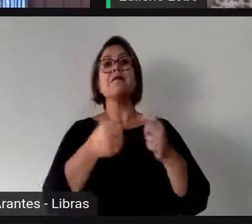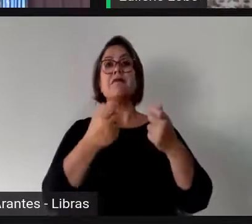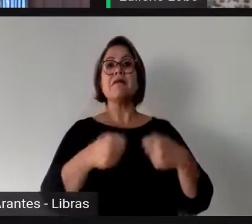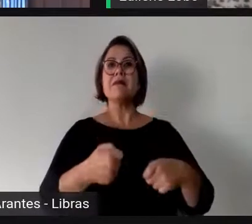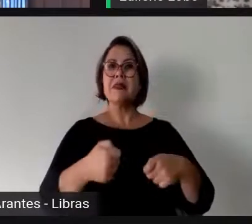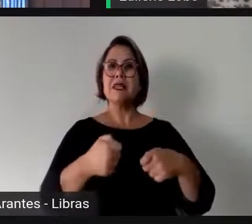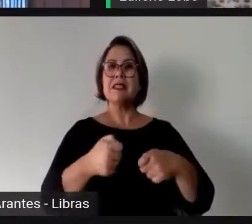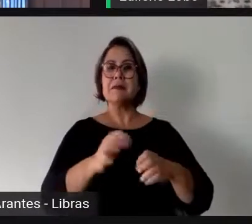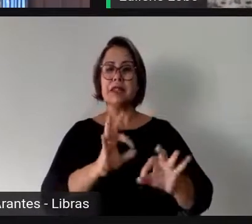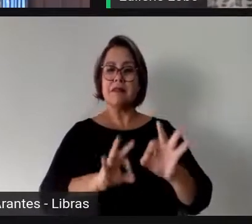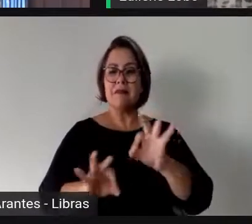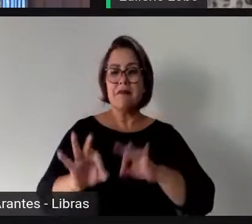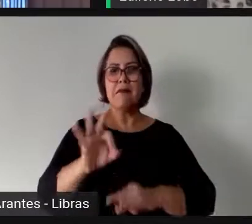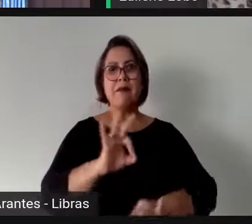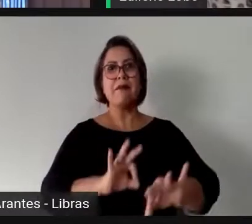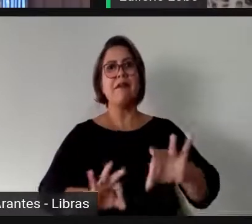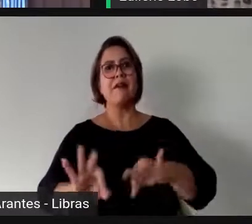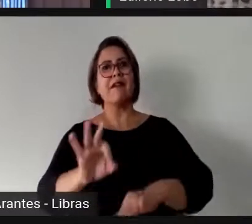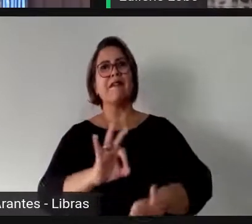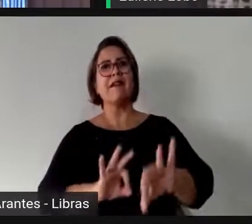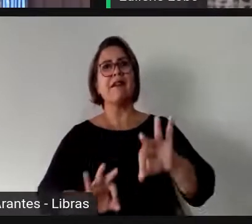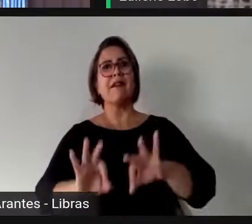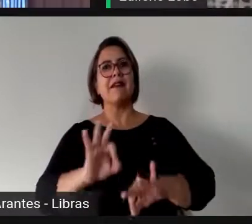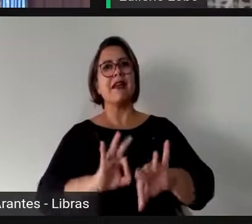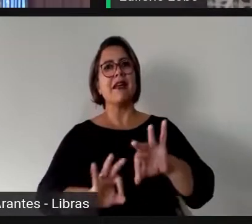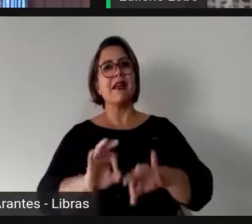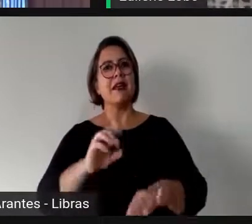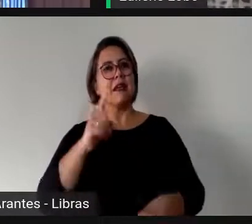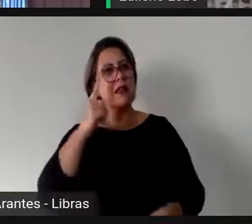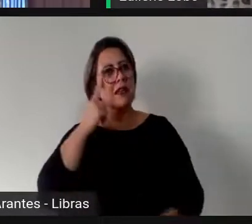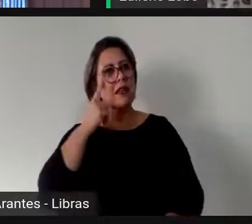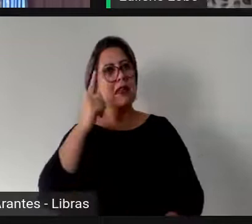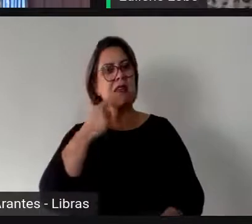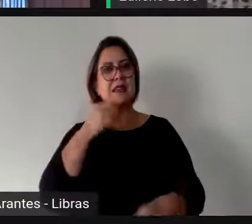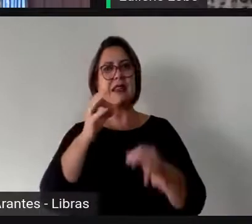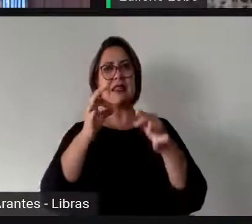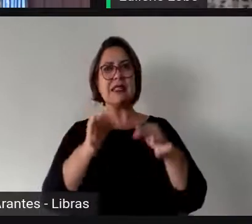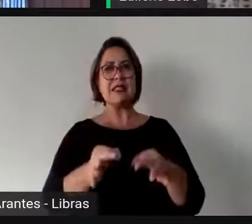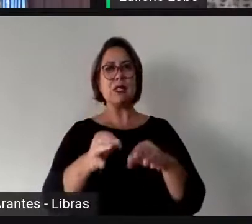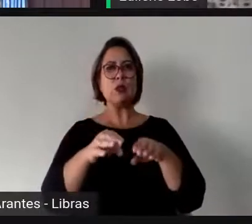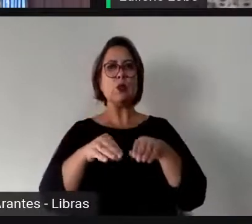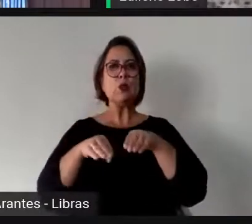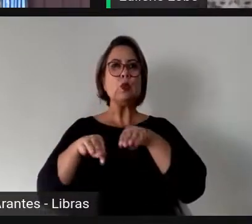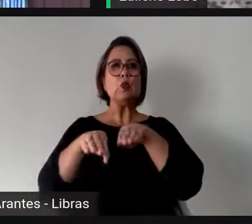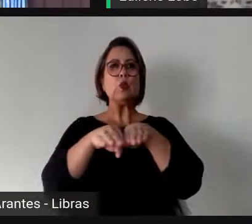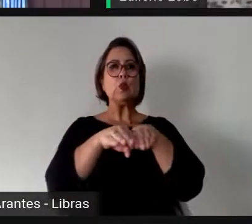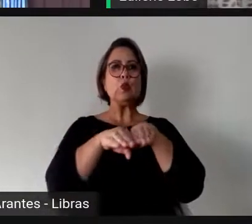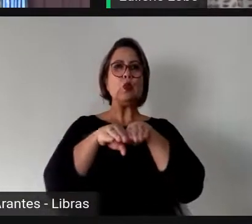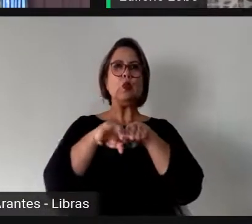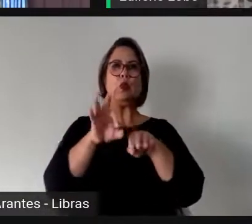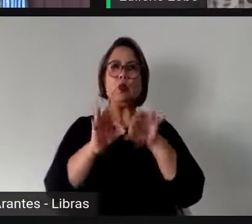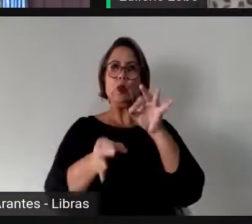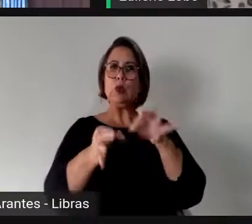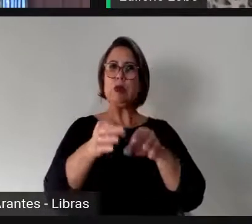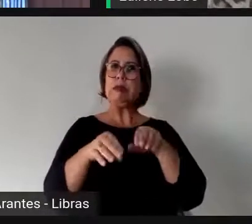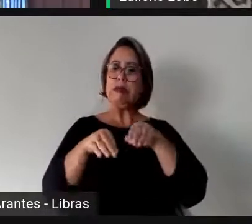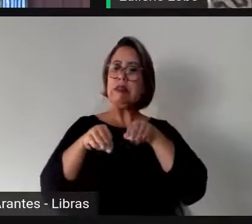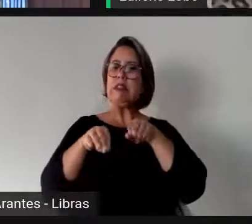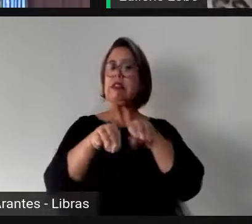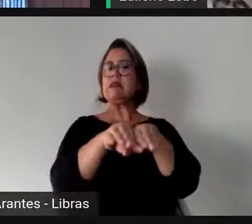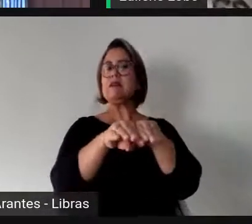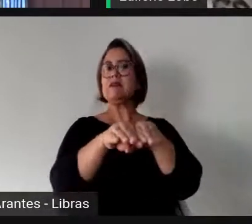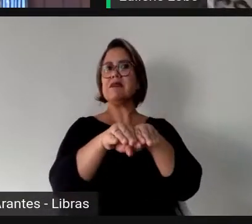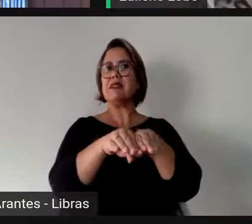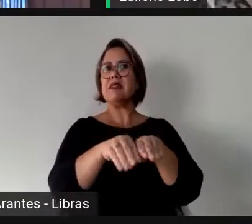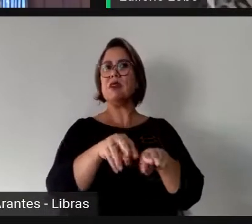reelaborar a própria ideia de justiça, buscando, claro, o